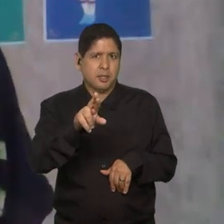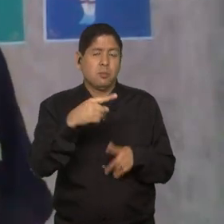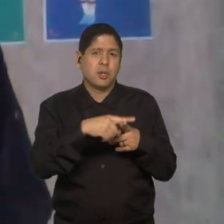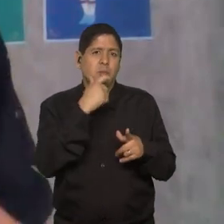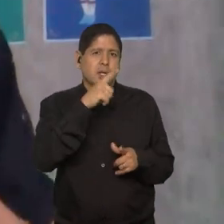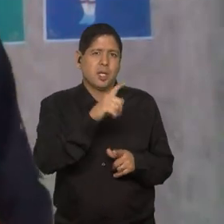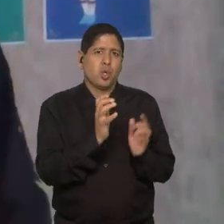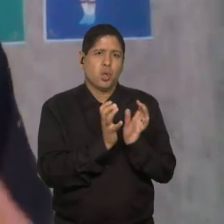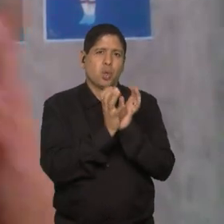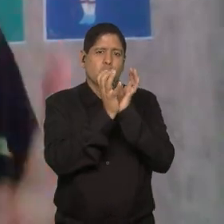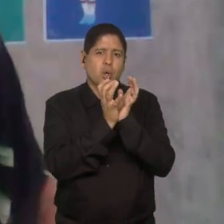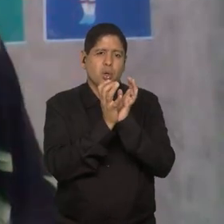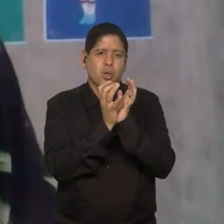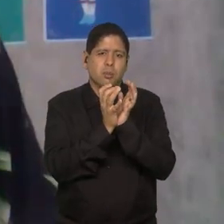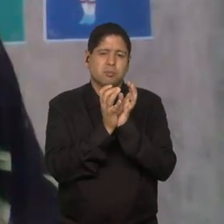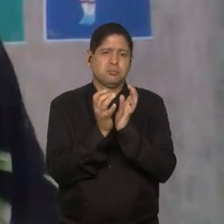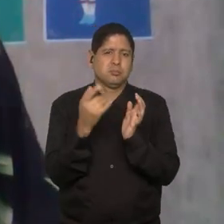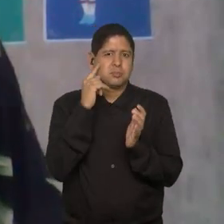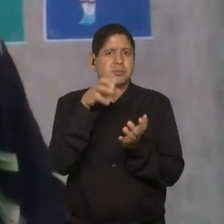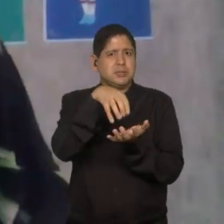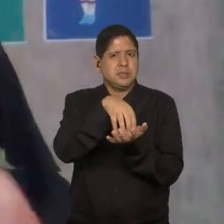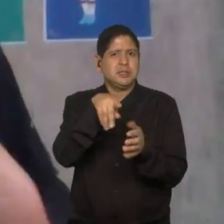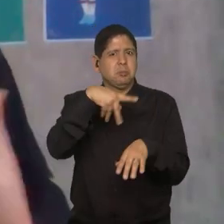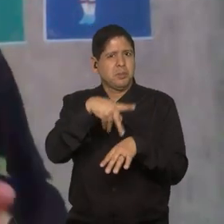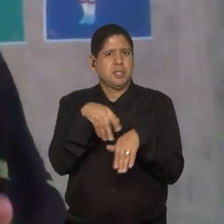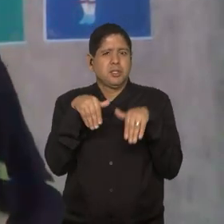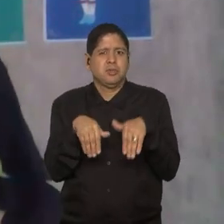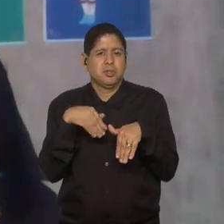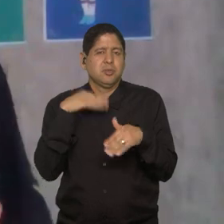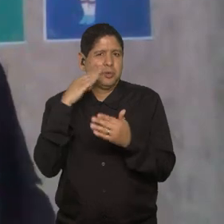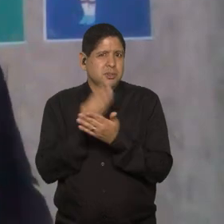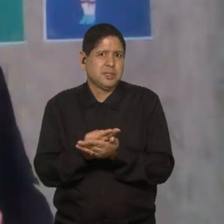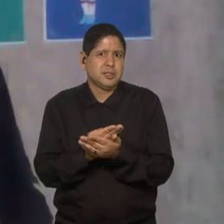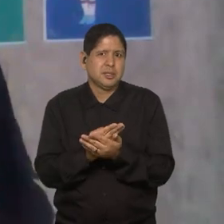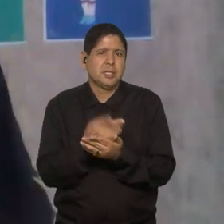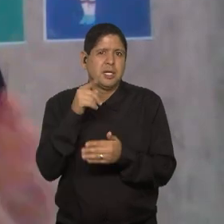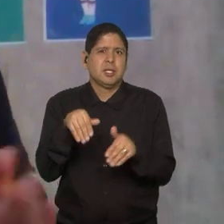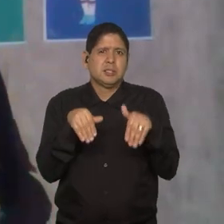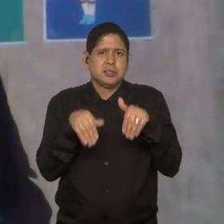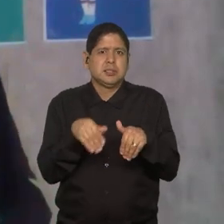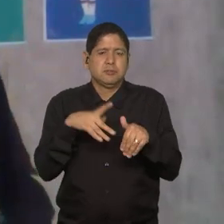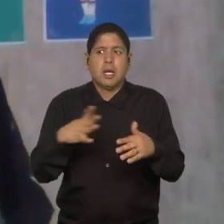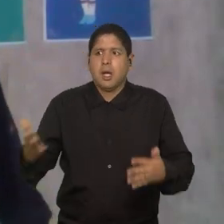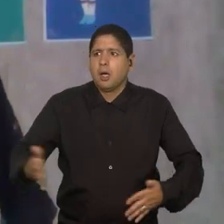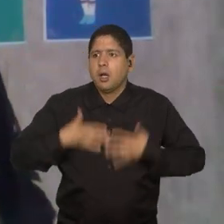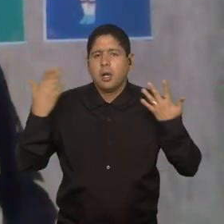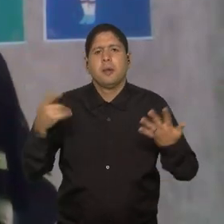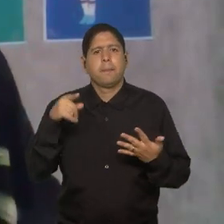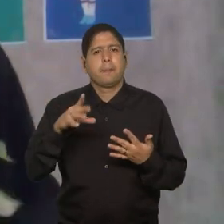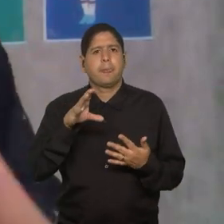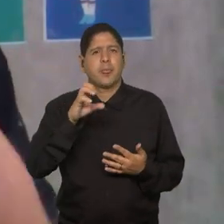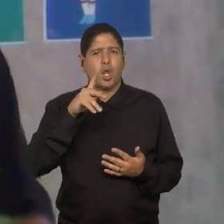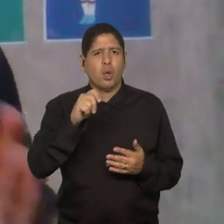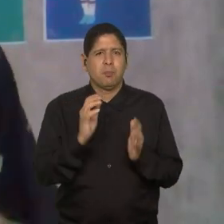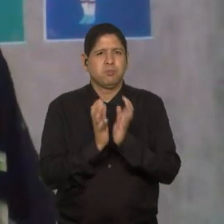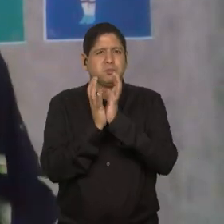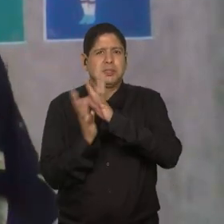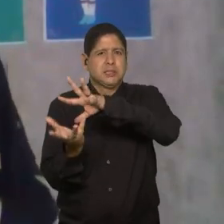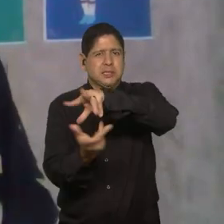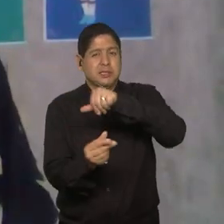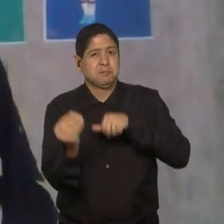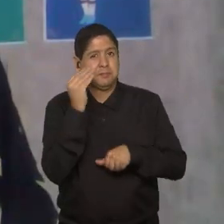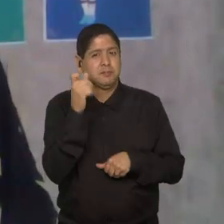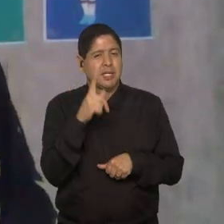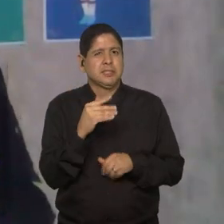É a Copa sediada na Austrália. Eu acredito que a Austrália vai ser a surpresa dessa Copa do Mundo aí, de conseguir